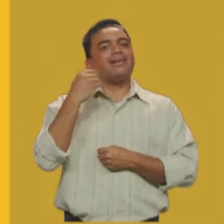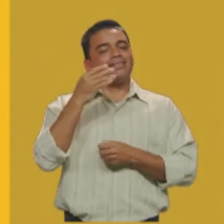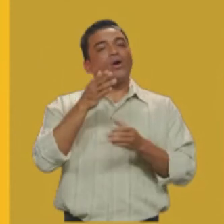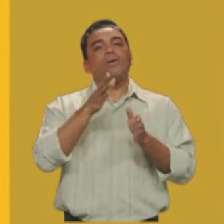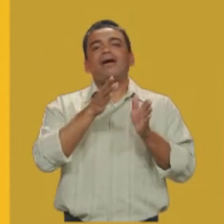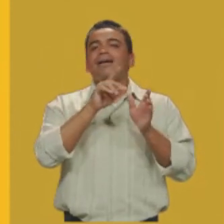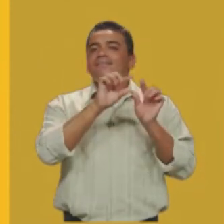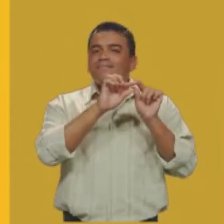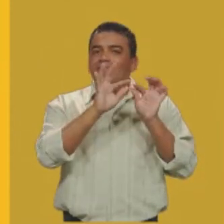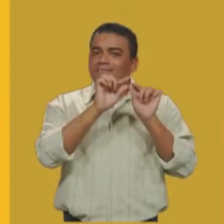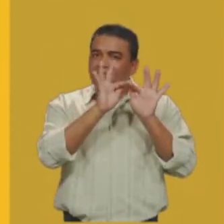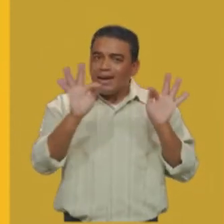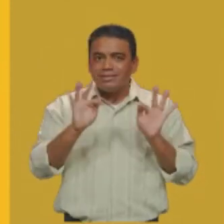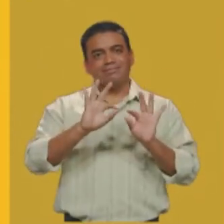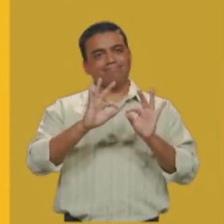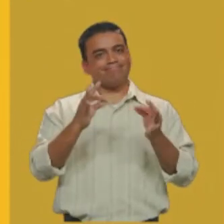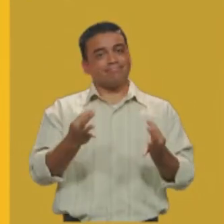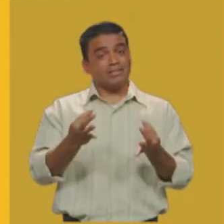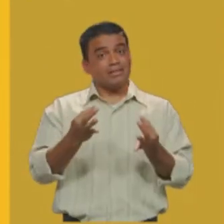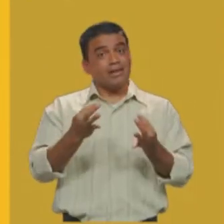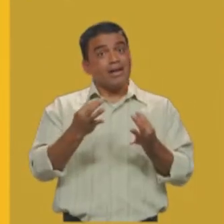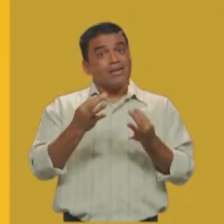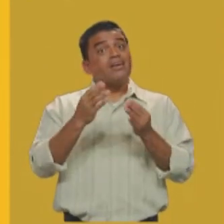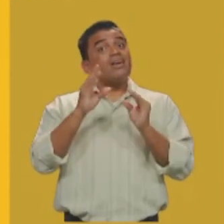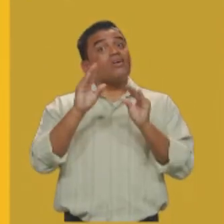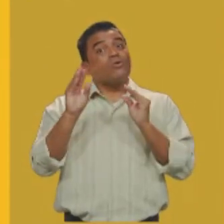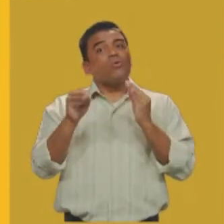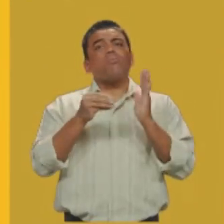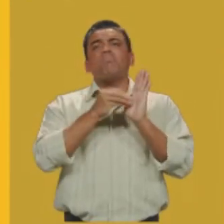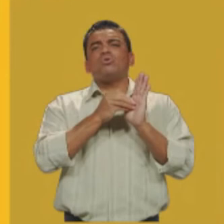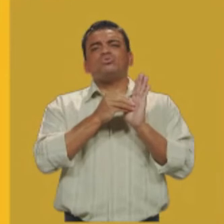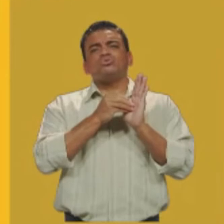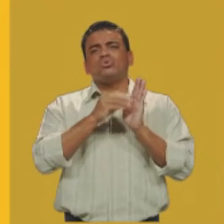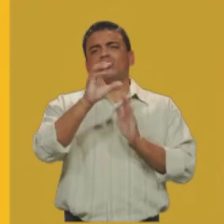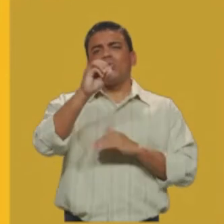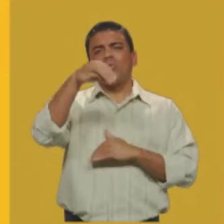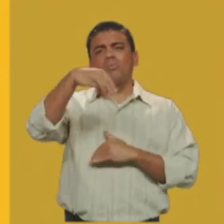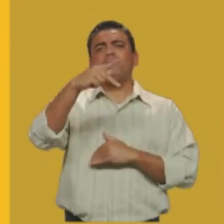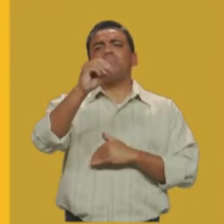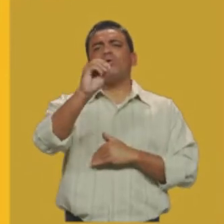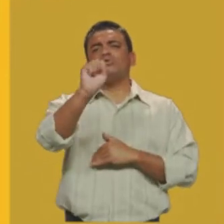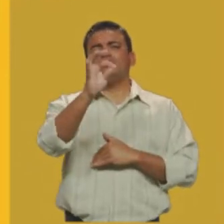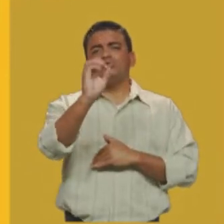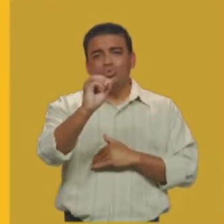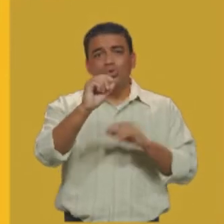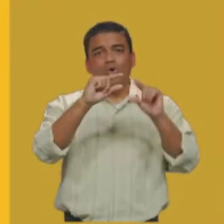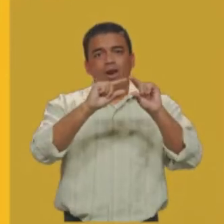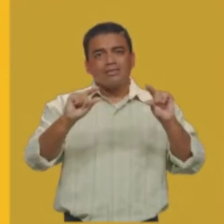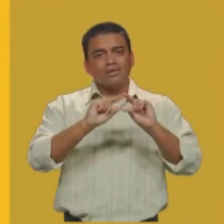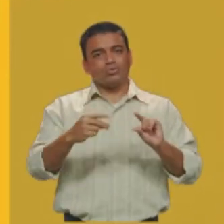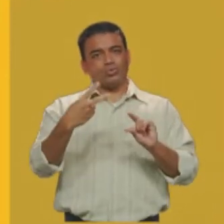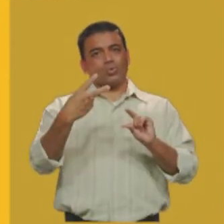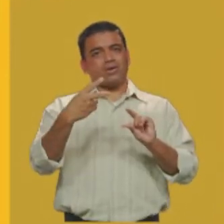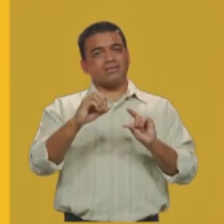simples. E período composto é constituído por duas ou mais orações.